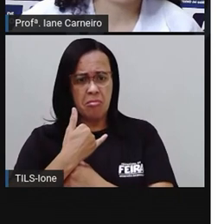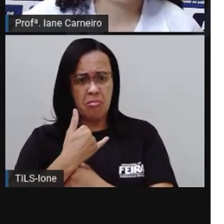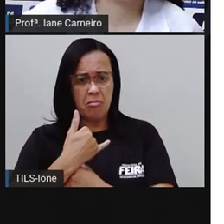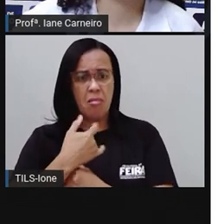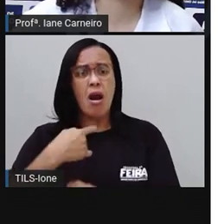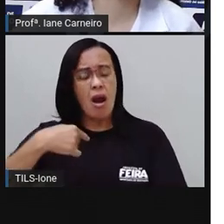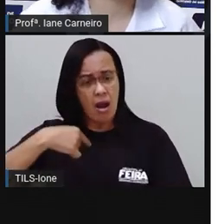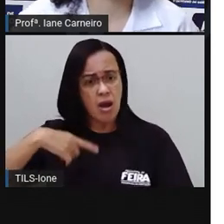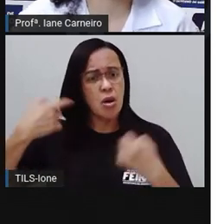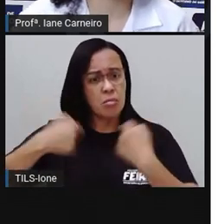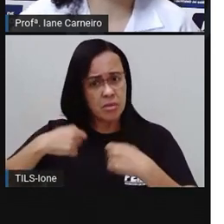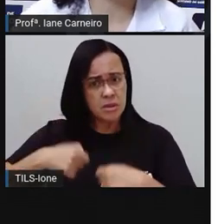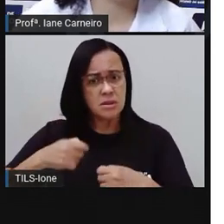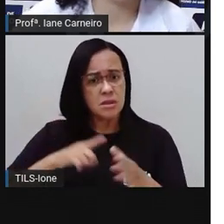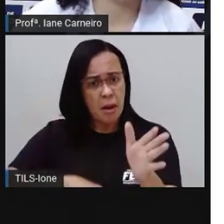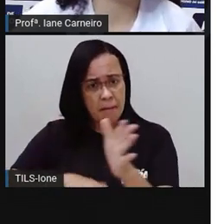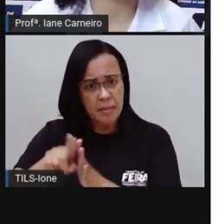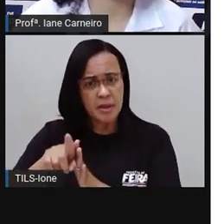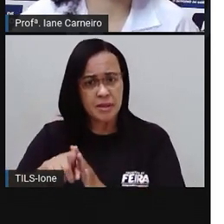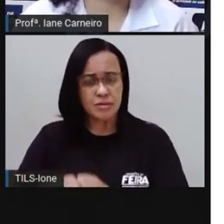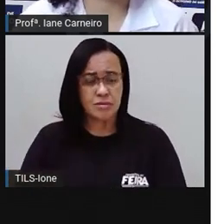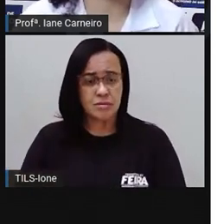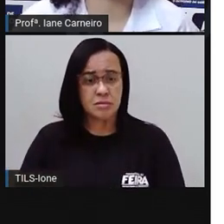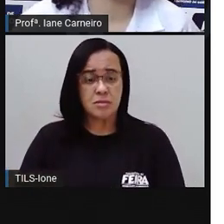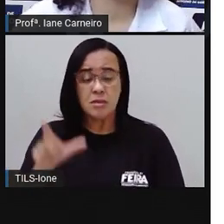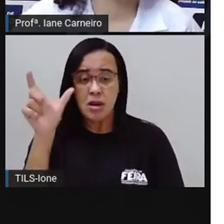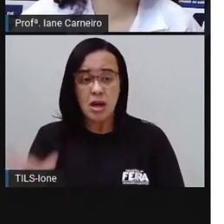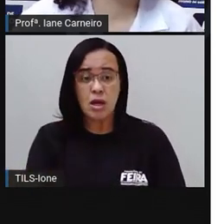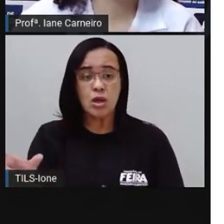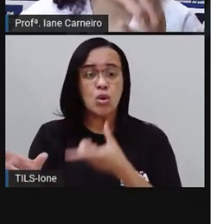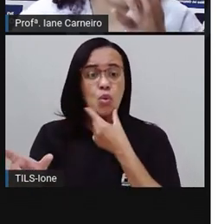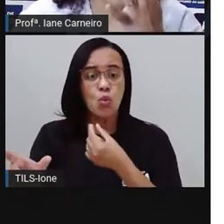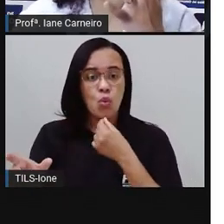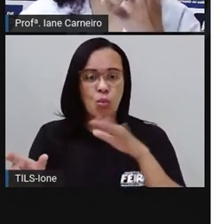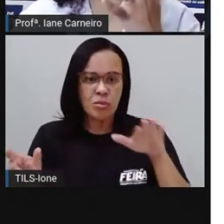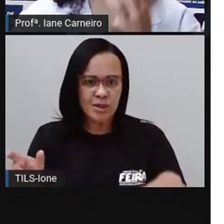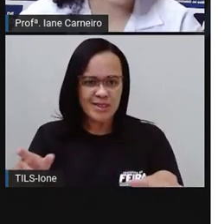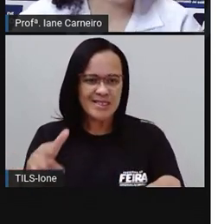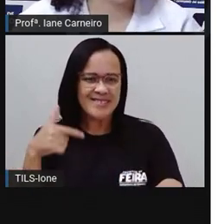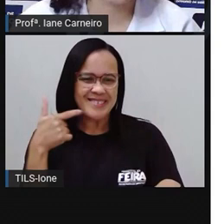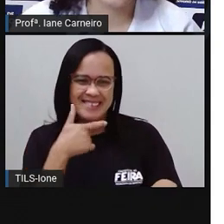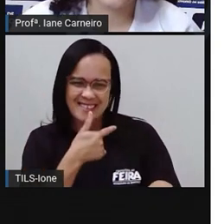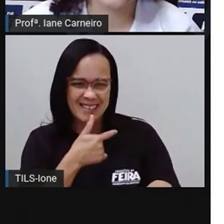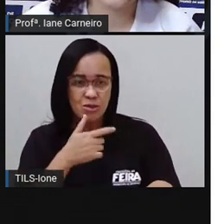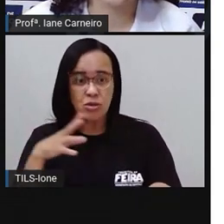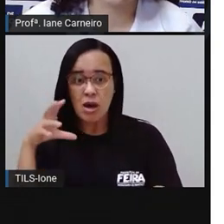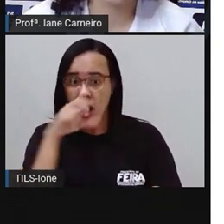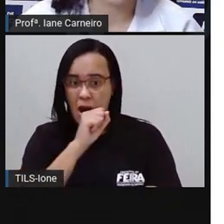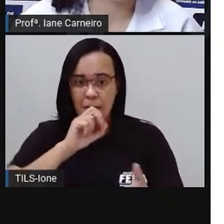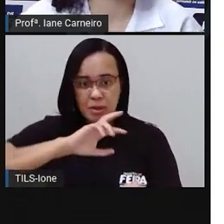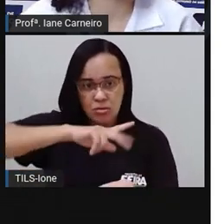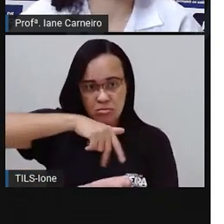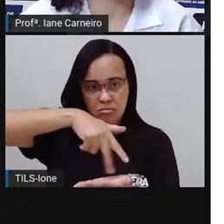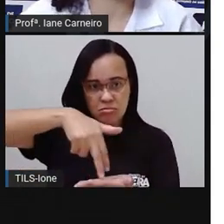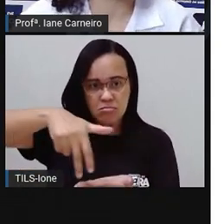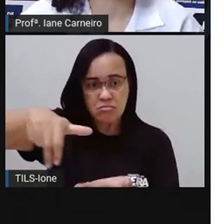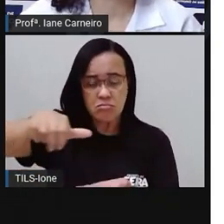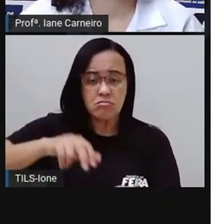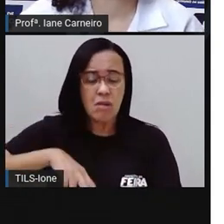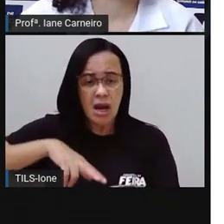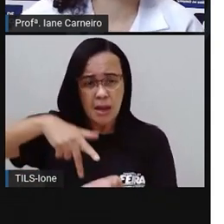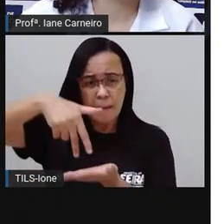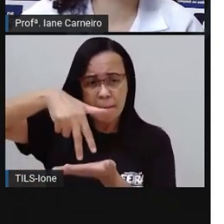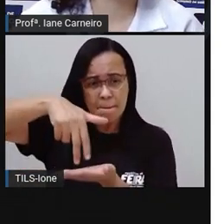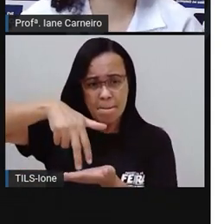Theo apenas sorriu e rapidamente atravessou a ponte. Quando corria para casa, tropeçou num buraco da estrada.